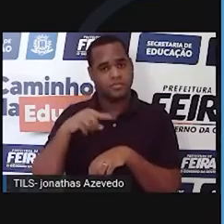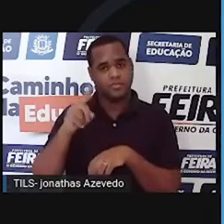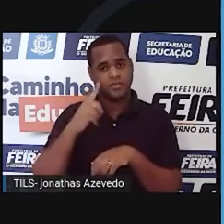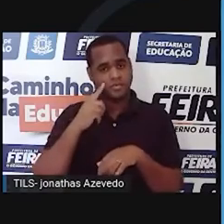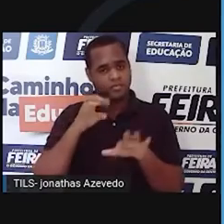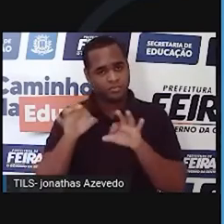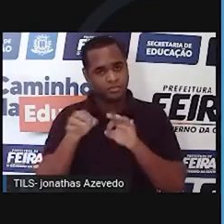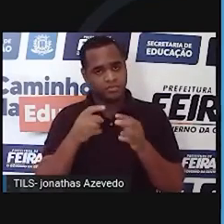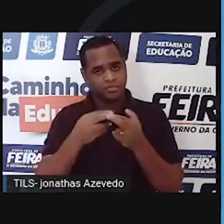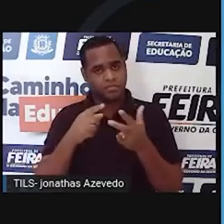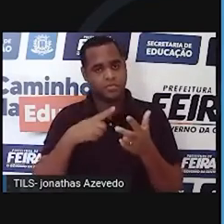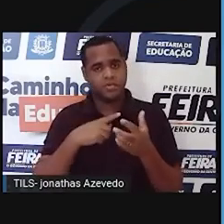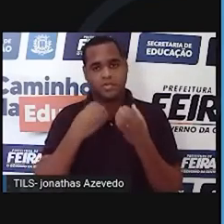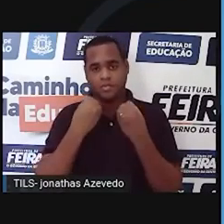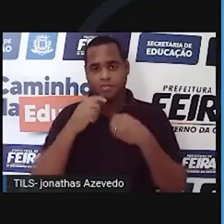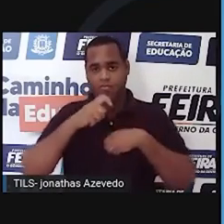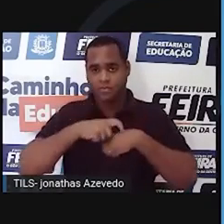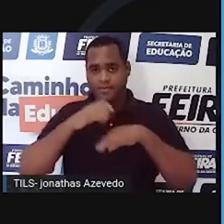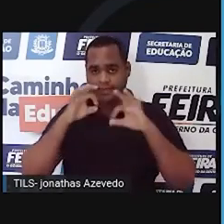fogo na época certa.